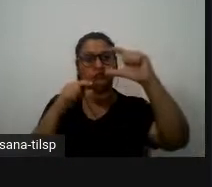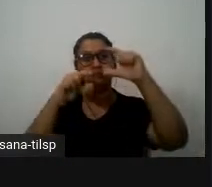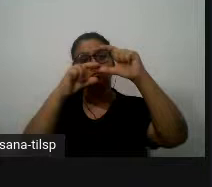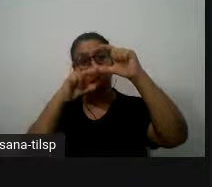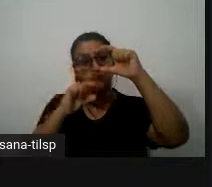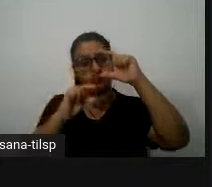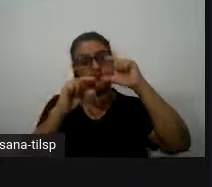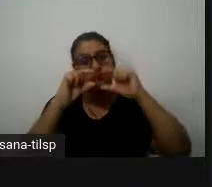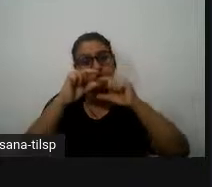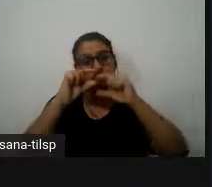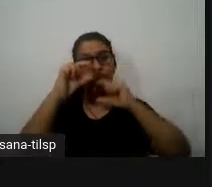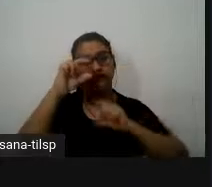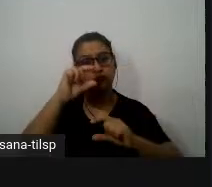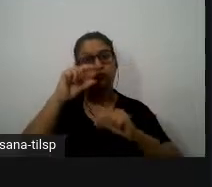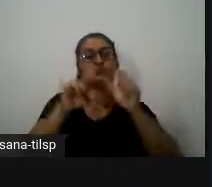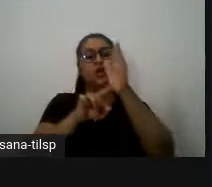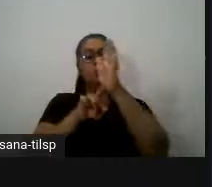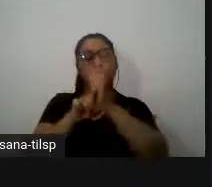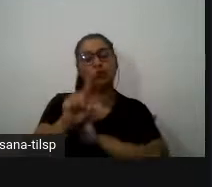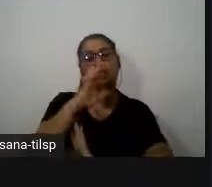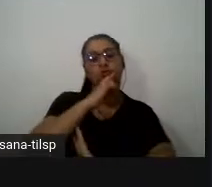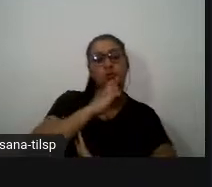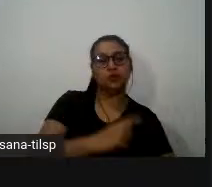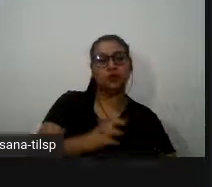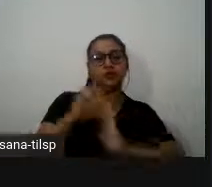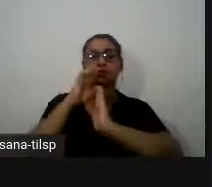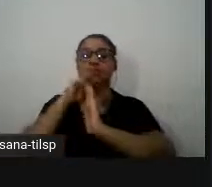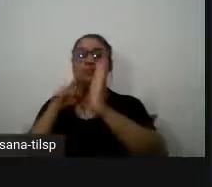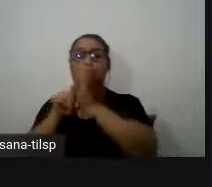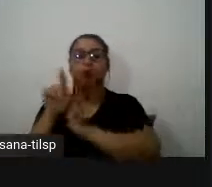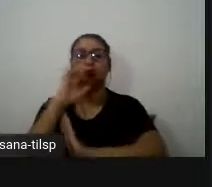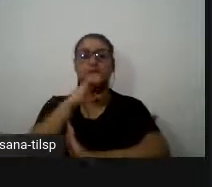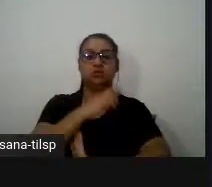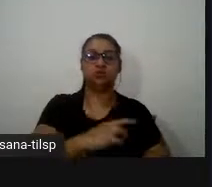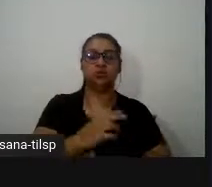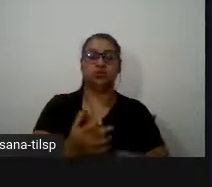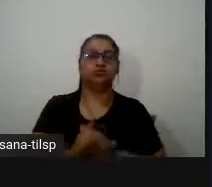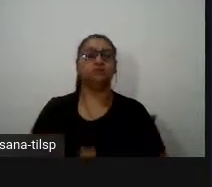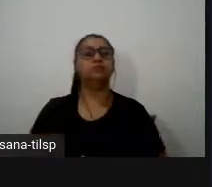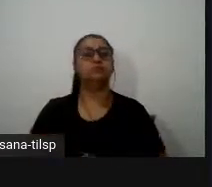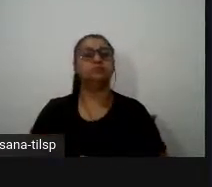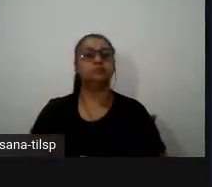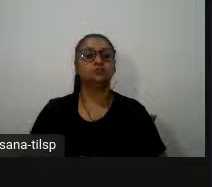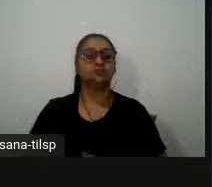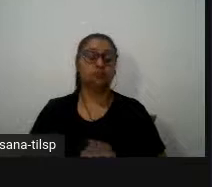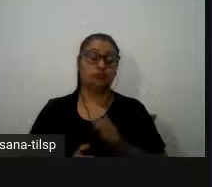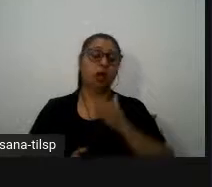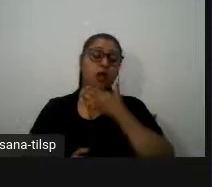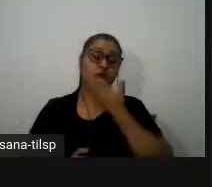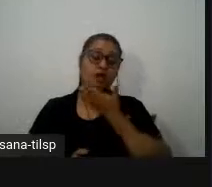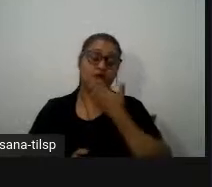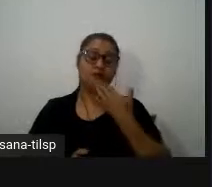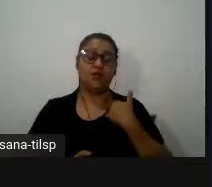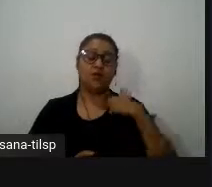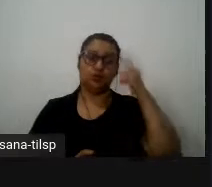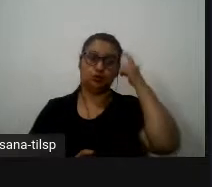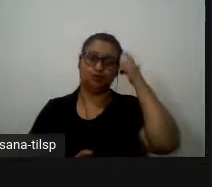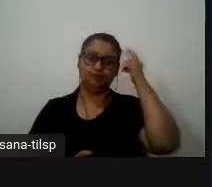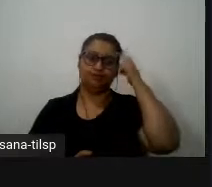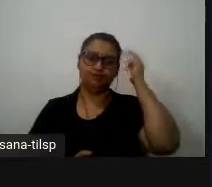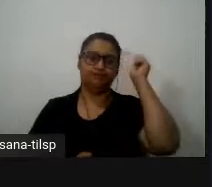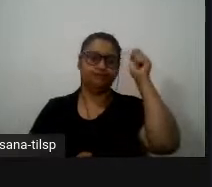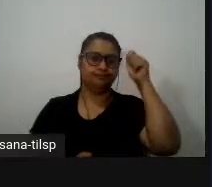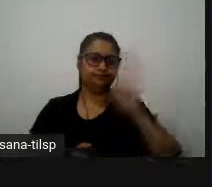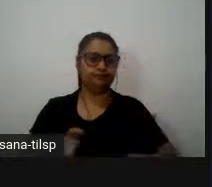constituídos por perguntas e por respostas ou seja facilmente entendemos que a intencionalidade